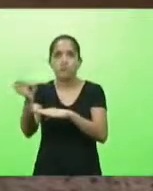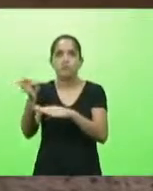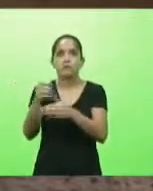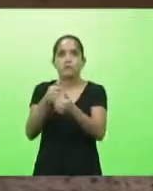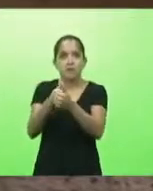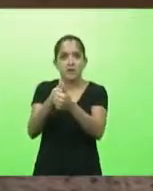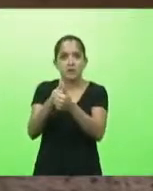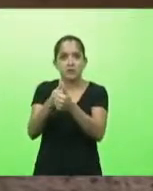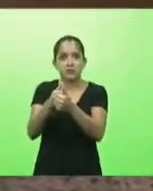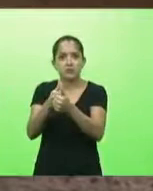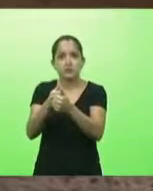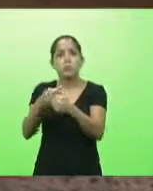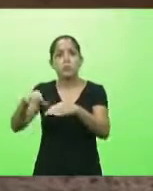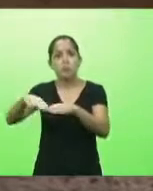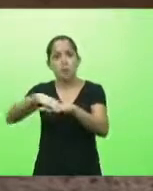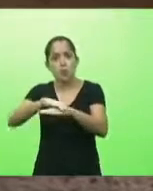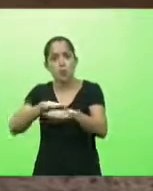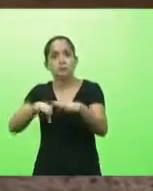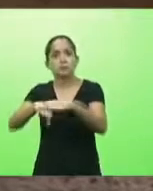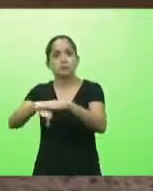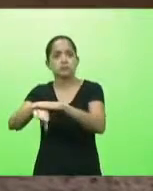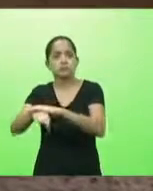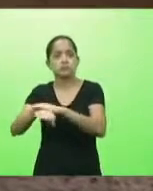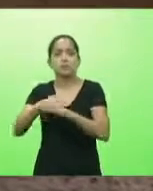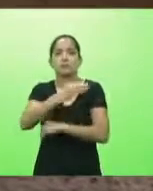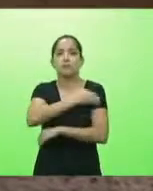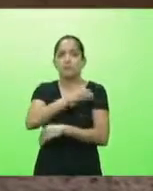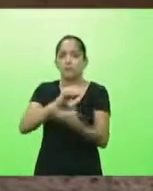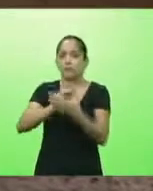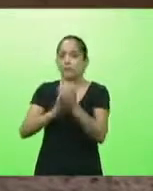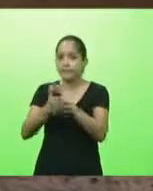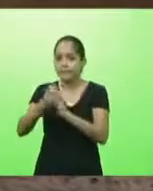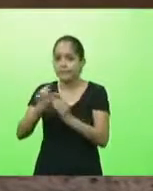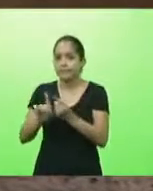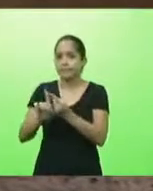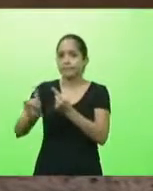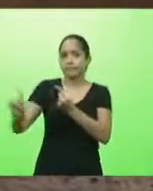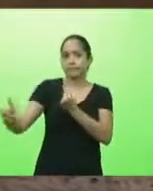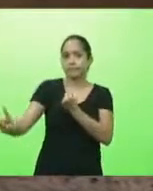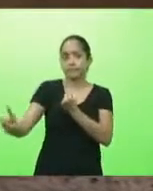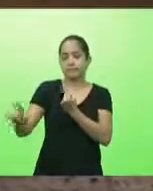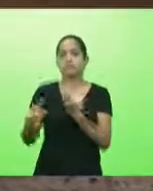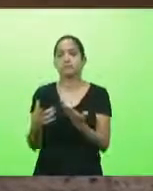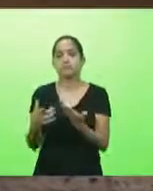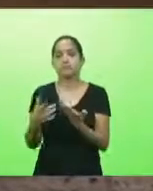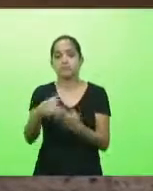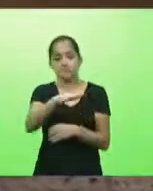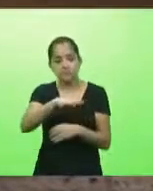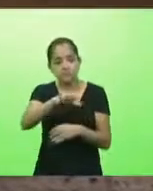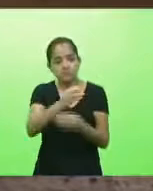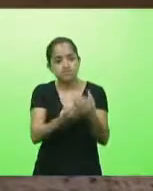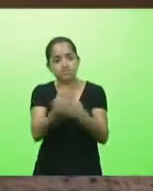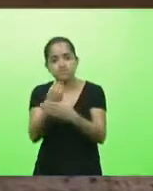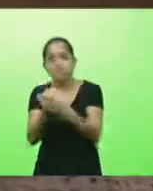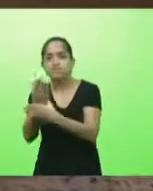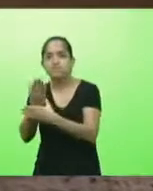botei a luvazinha é álcool gel é distanciamento quer dizer o setor produtivo obedece